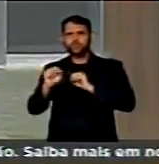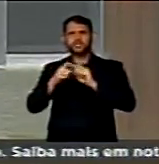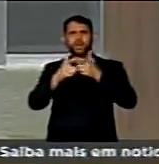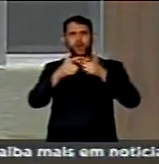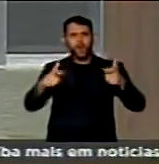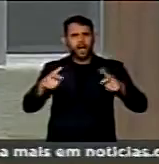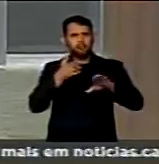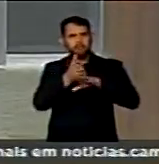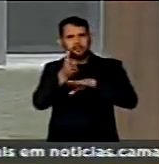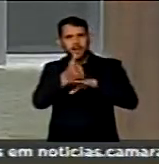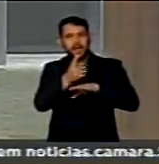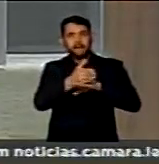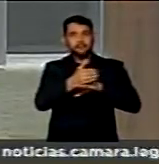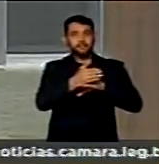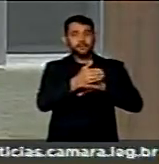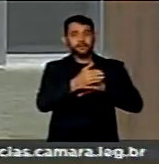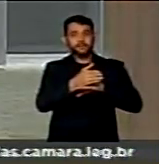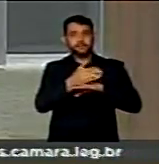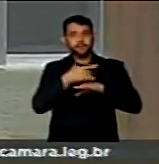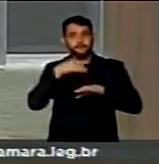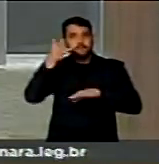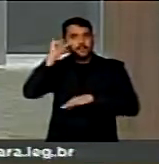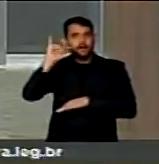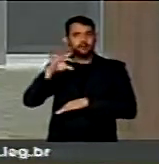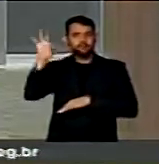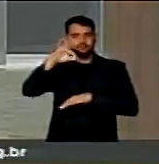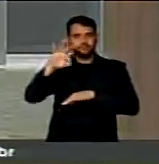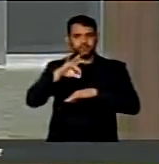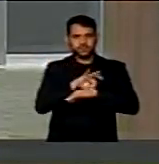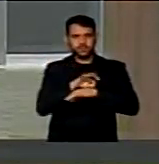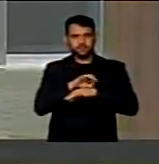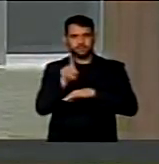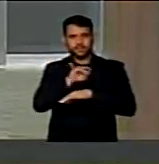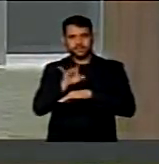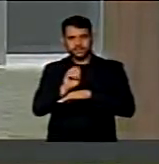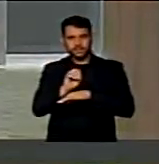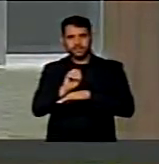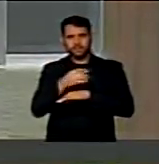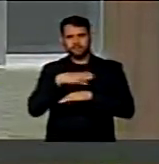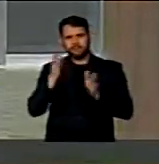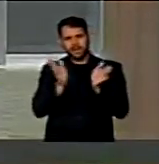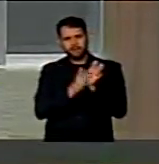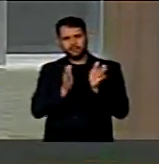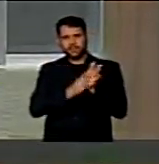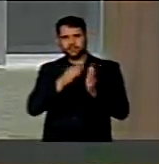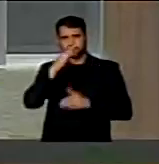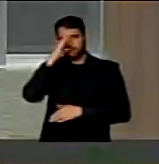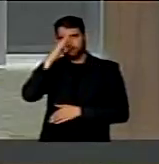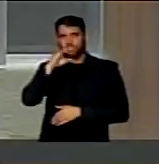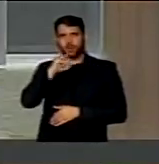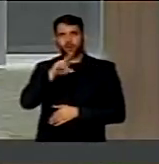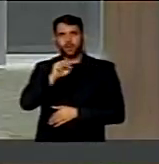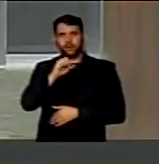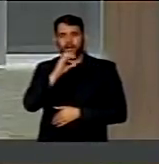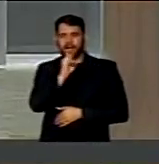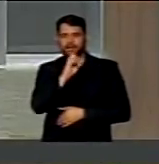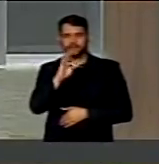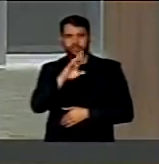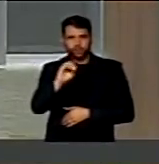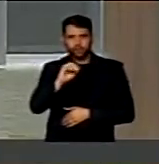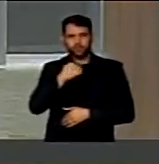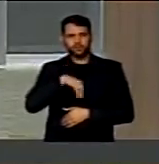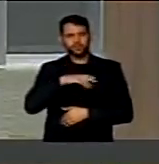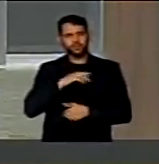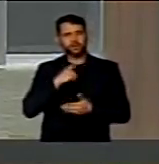fábricas e combatendo esse maldito mosquito. Então, parabéns, Coronel Cássio, por sua atitude, por sua